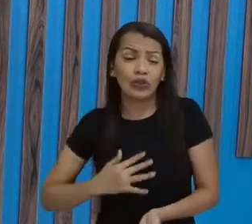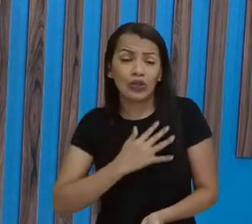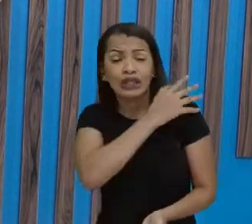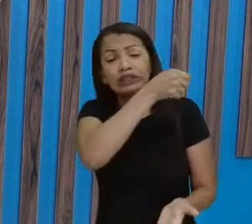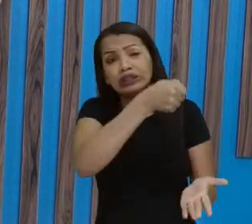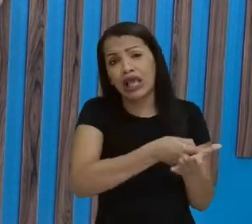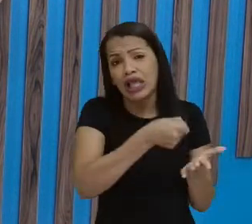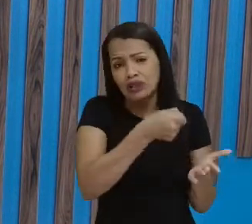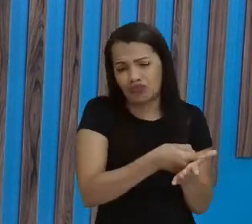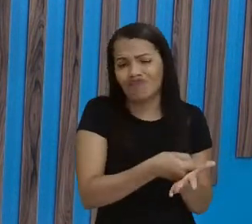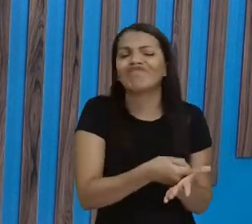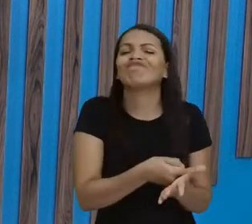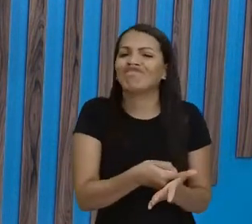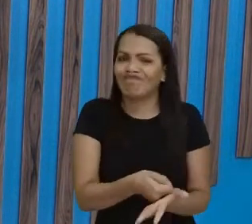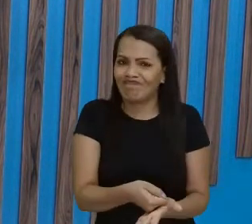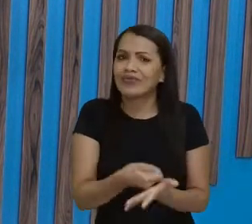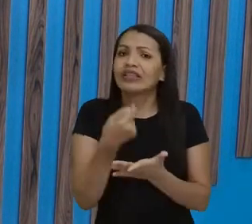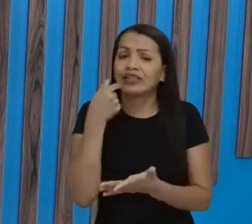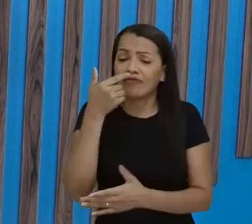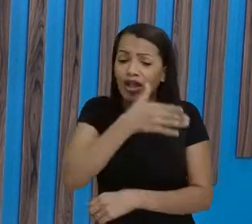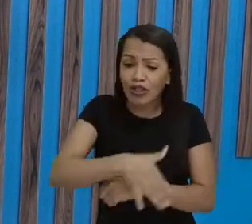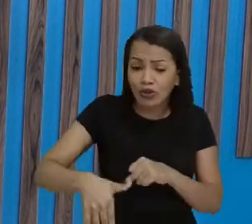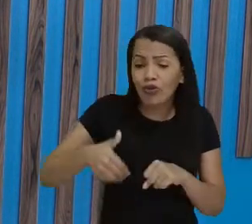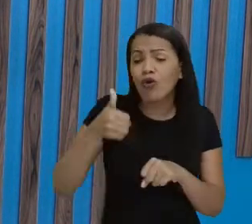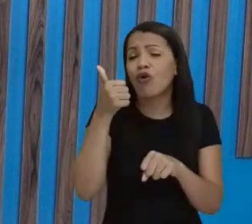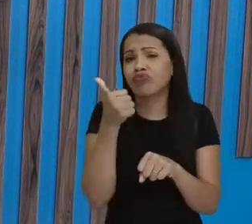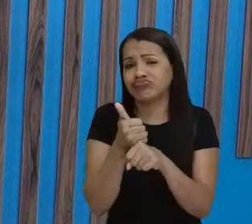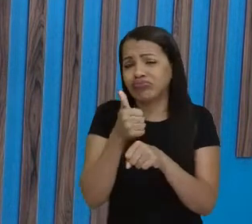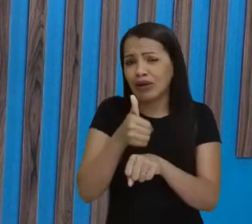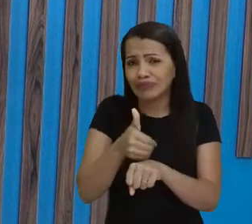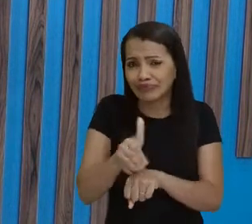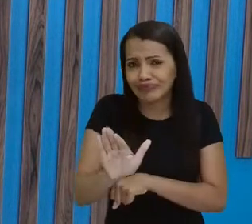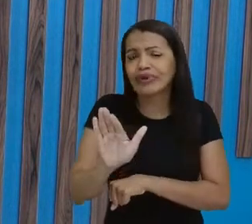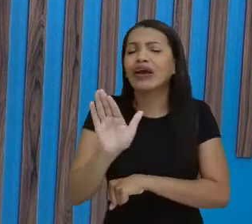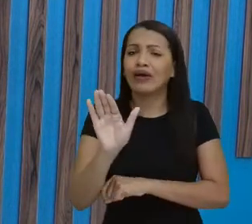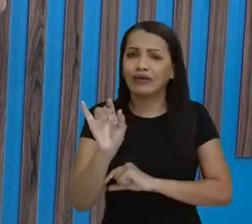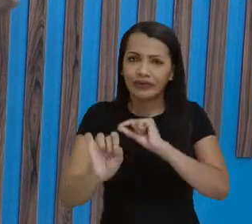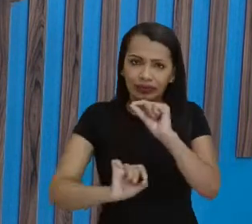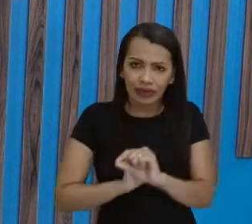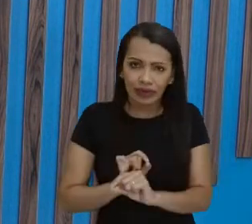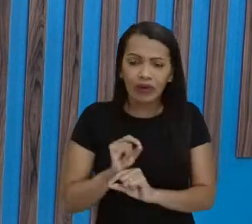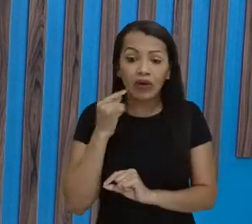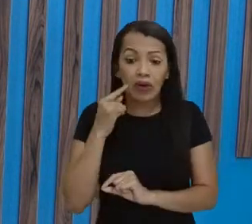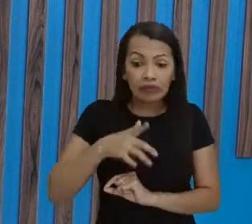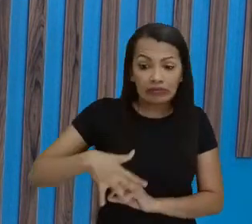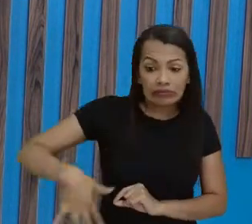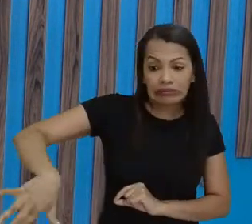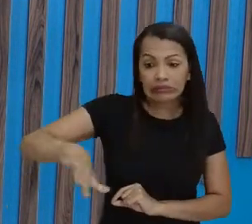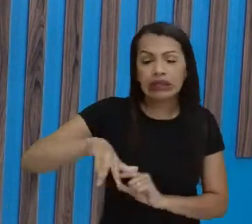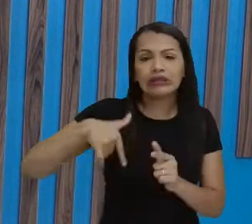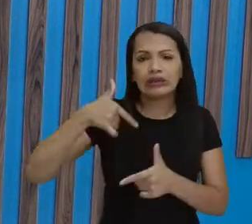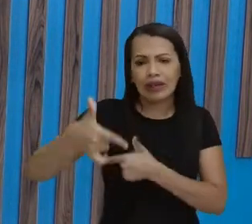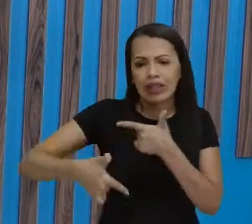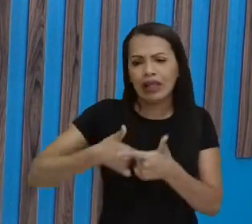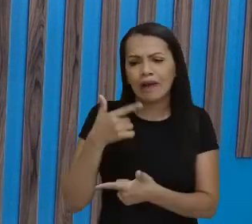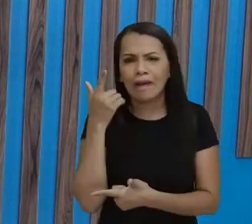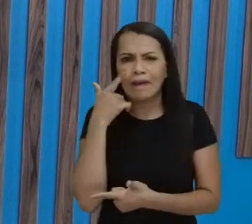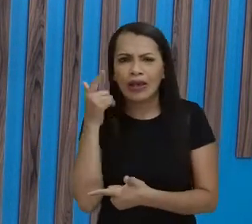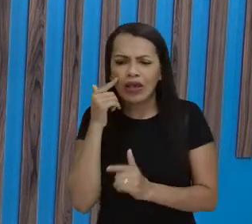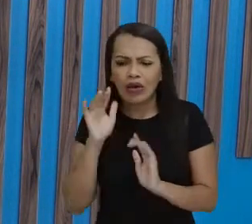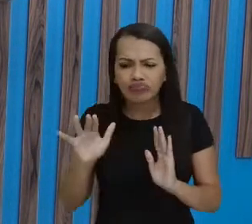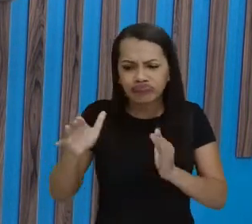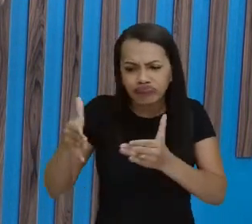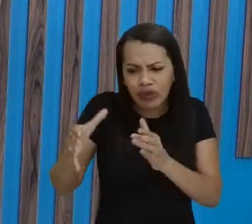militar. Ou seja, ele estava dando um golpe ali, implantando estado de sítio para trabalhar dentro de uma perspectiva de um